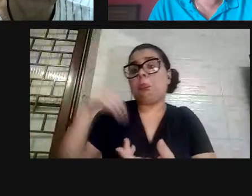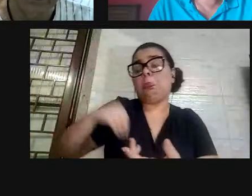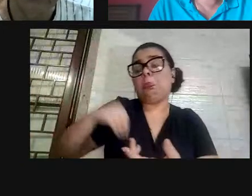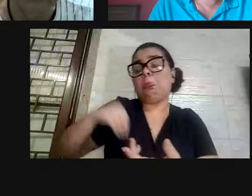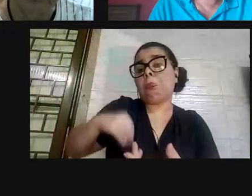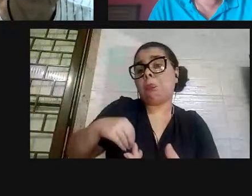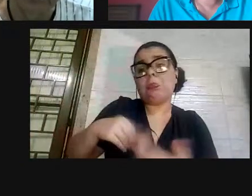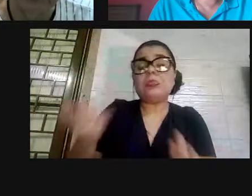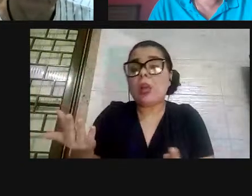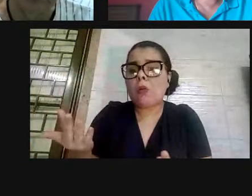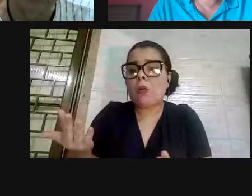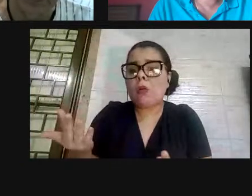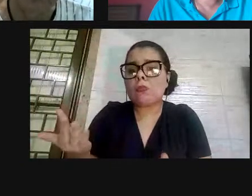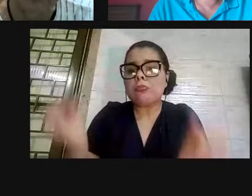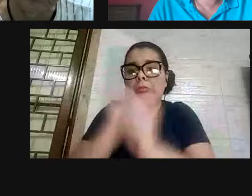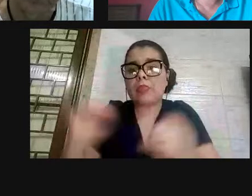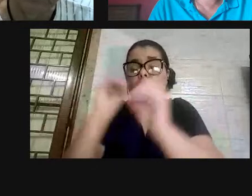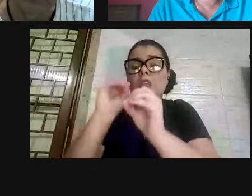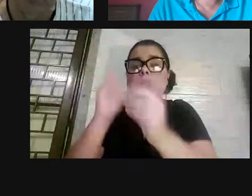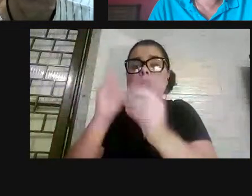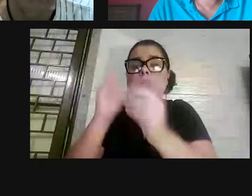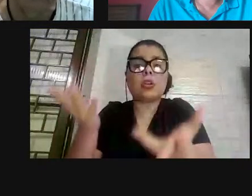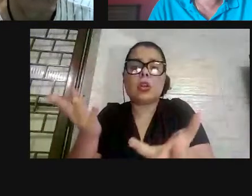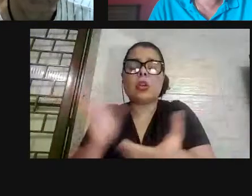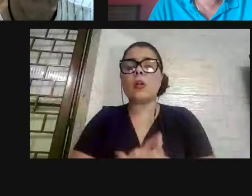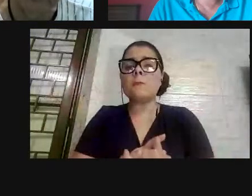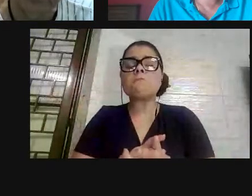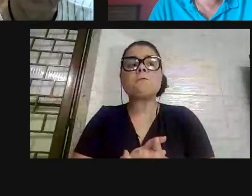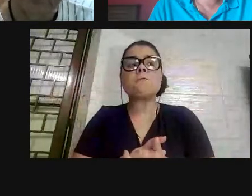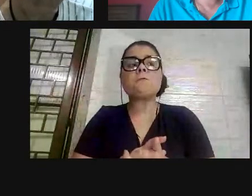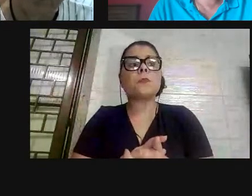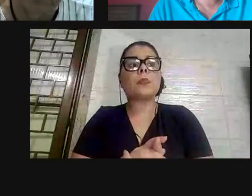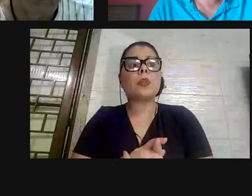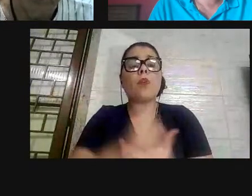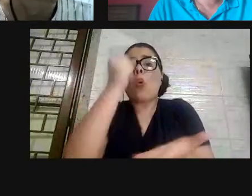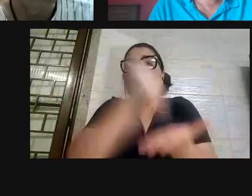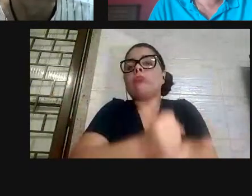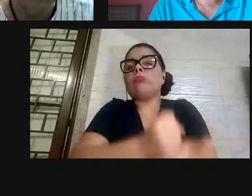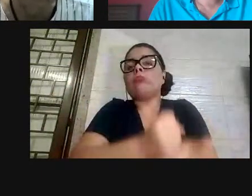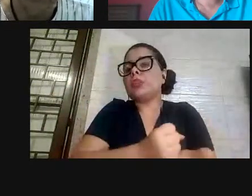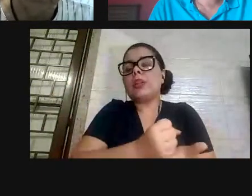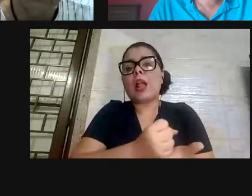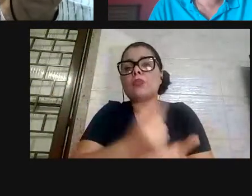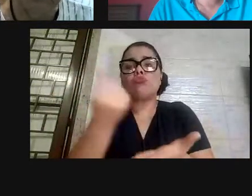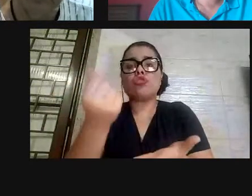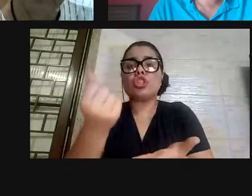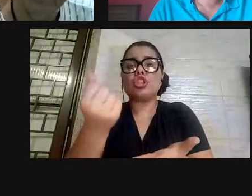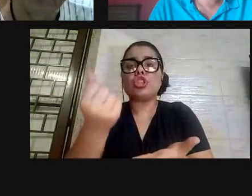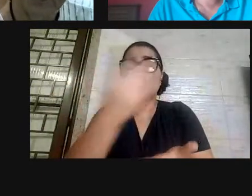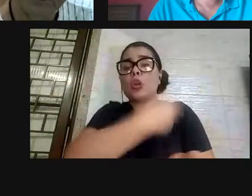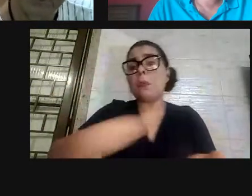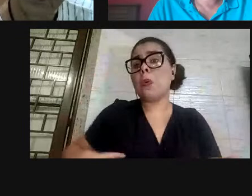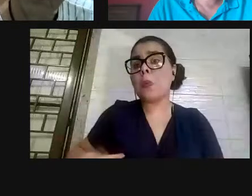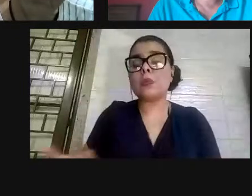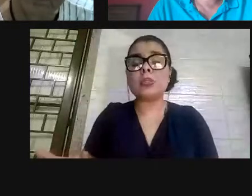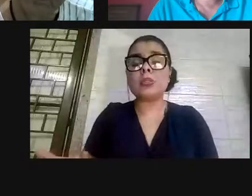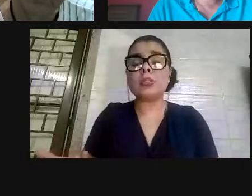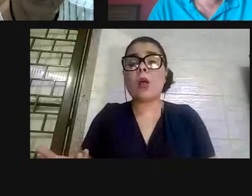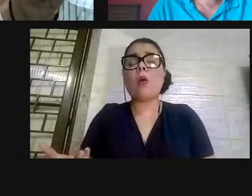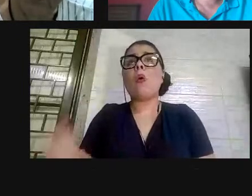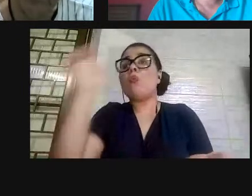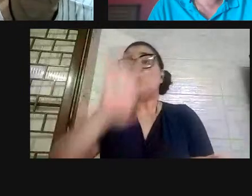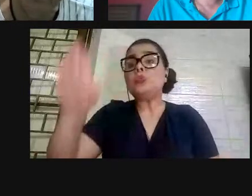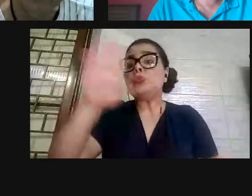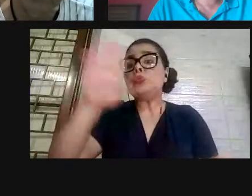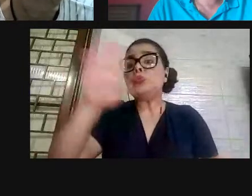porque foi precarizado, porque inclusive contratos criminosos foram feitos com dinheiro público, quer dizer, o Estado não dá exemplo, a população fica assistindo